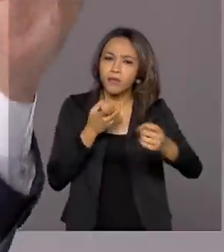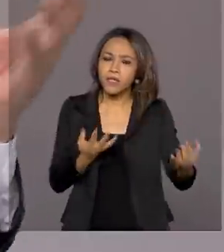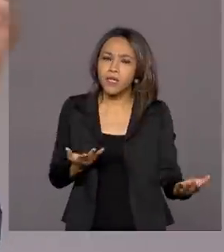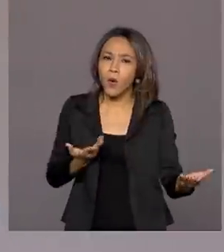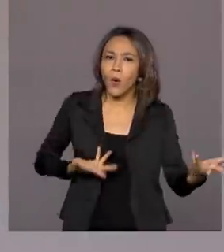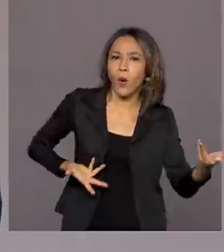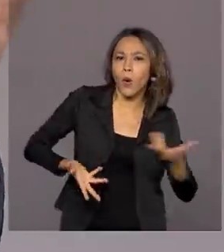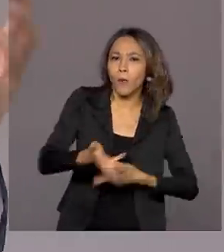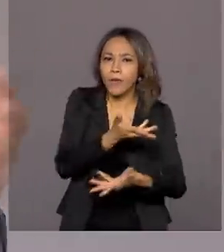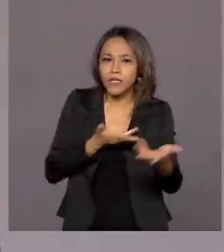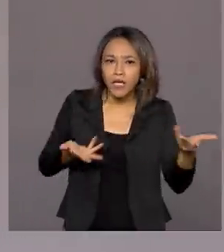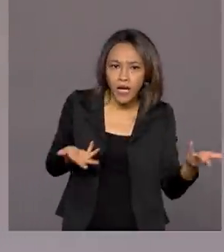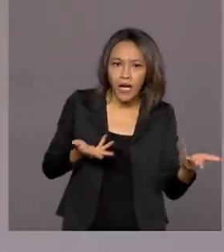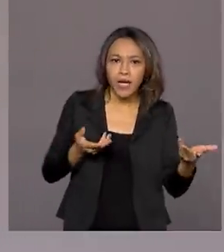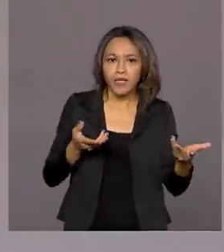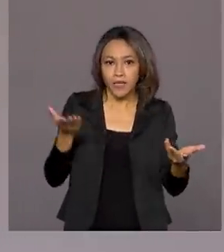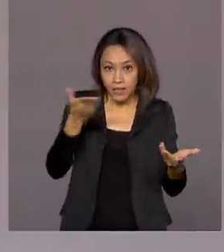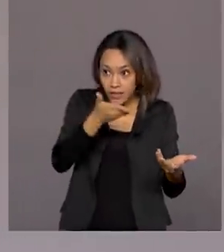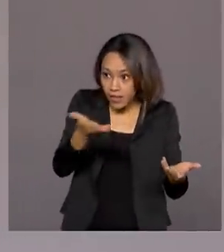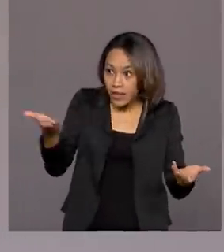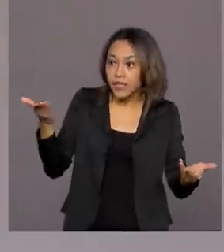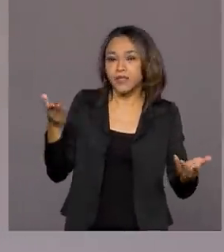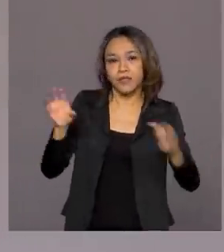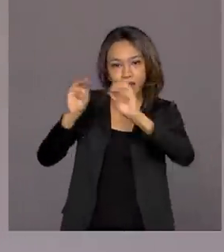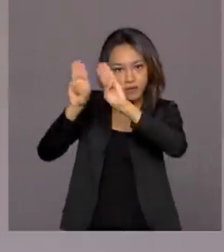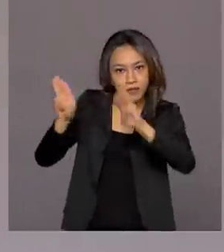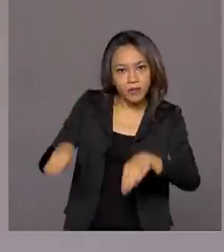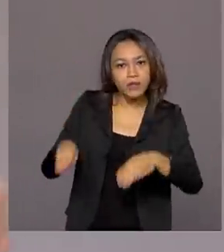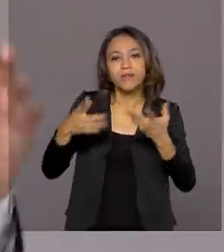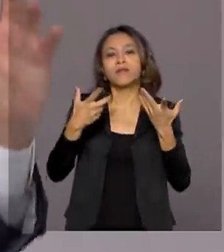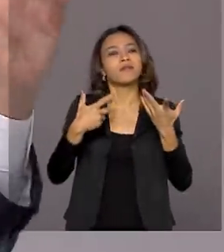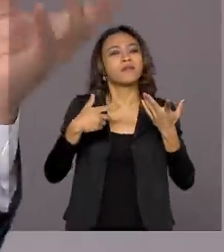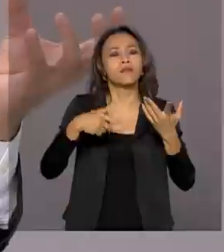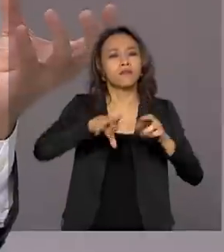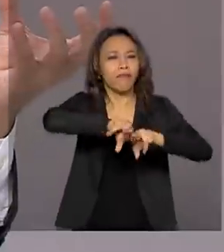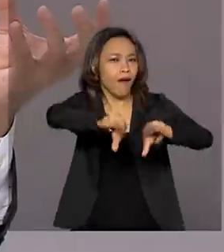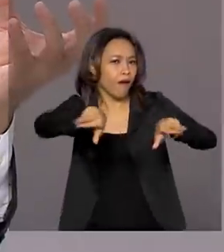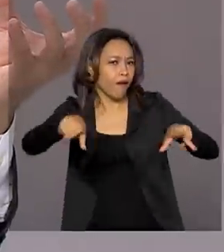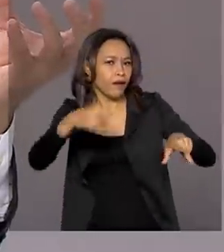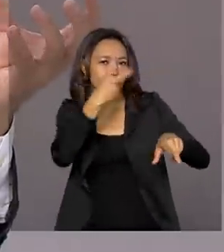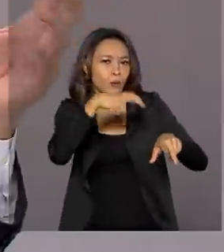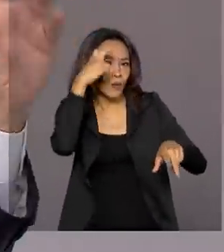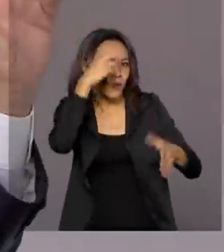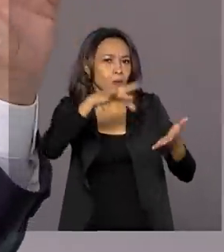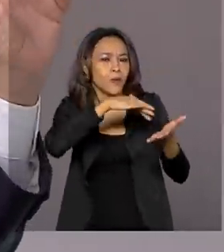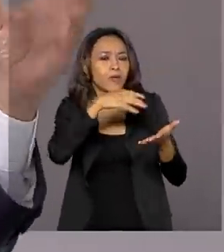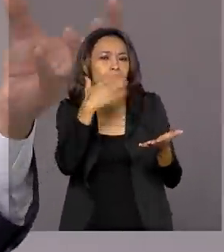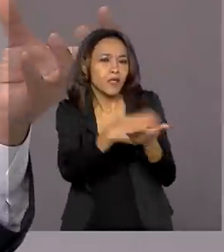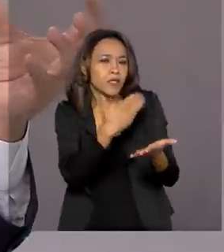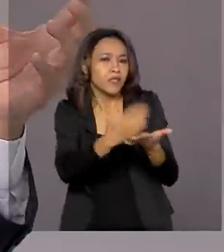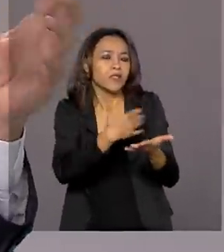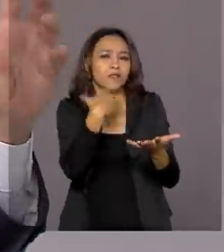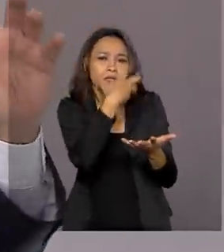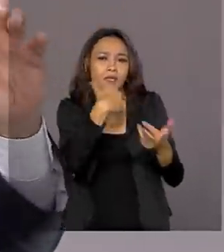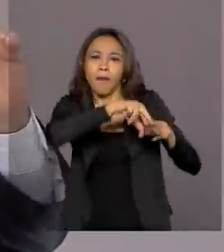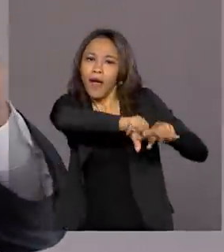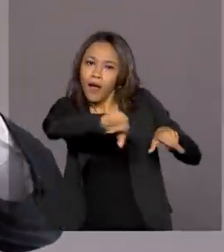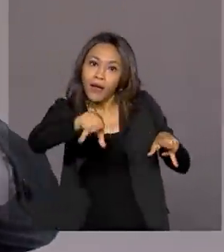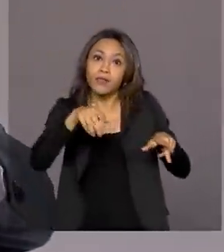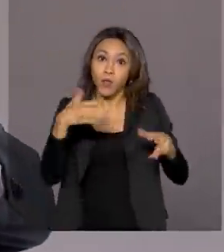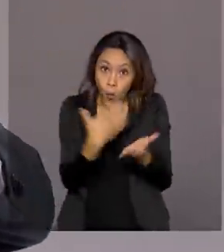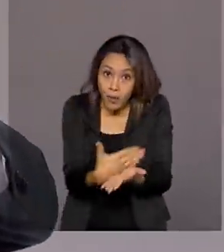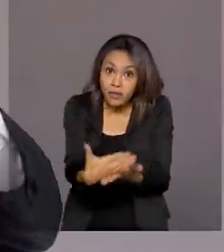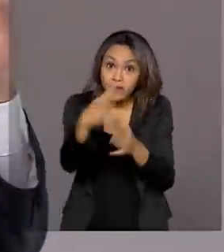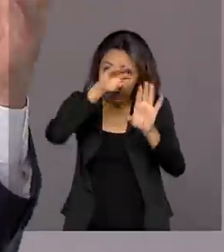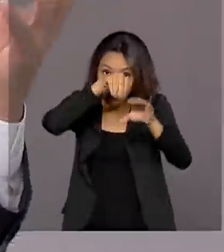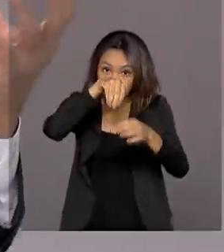desses bens materiais culturais que nós temos no Brasil. A educação patrimonial, também começando na escola ali, é